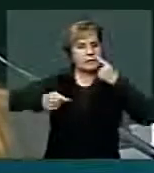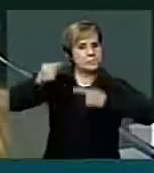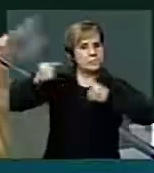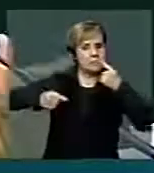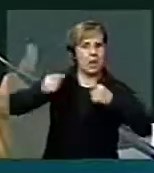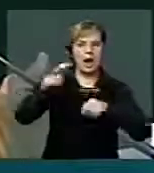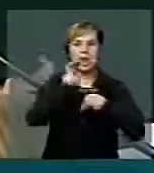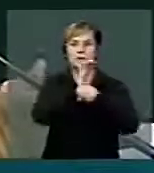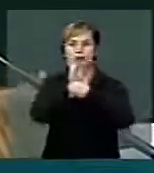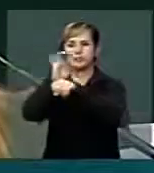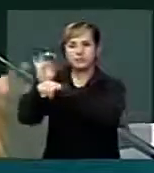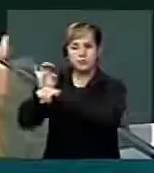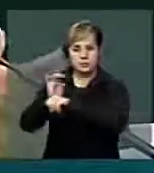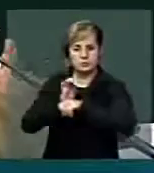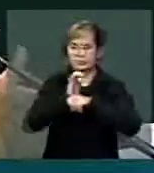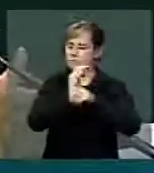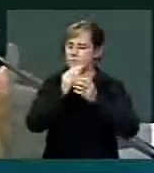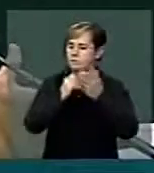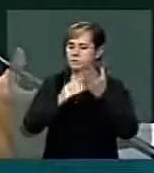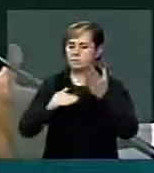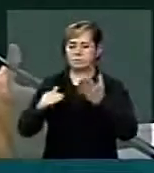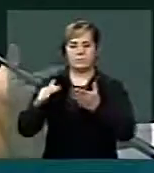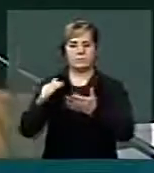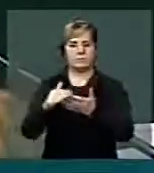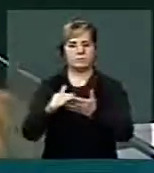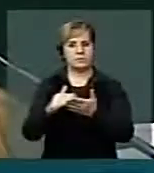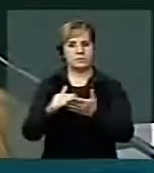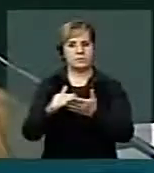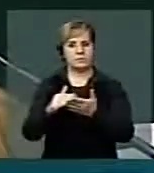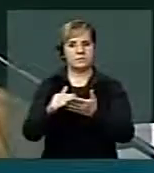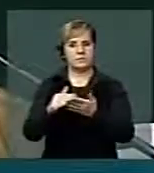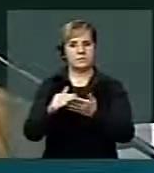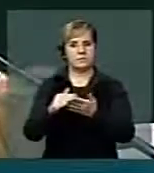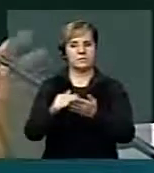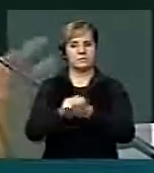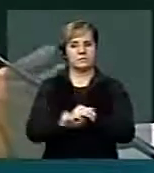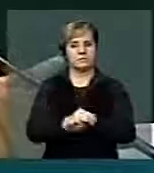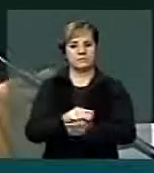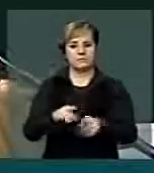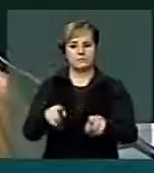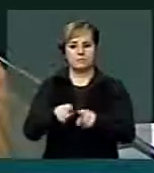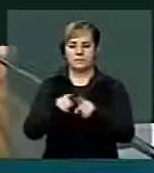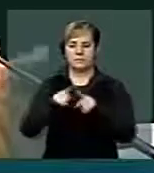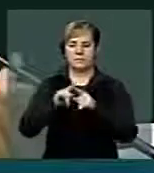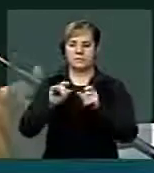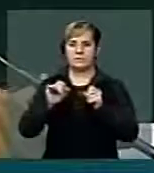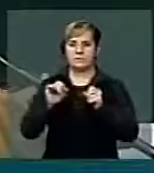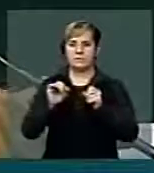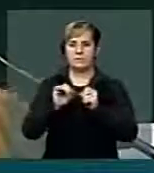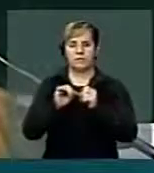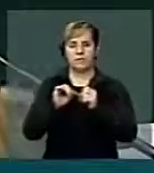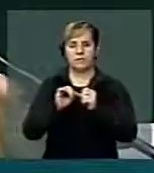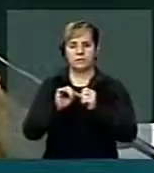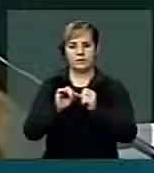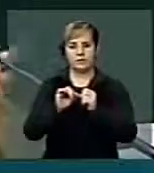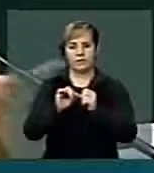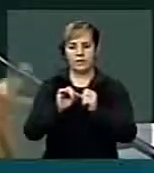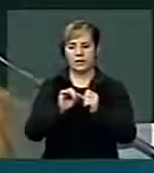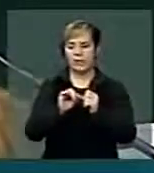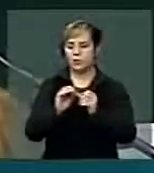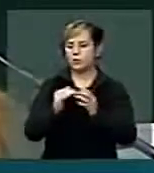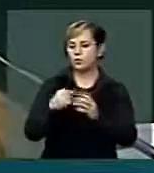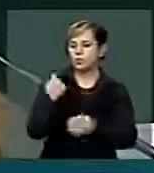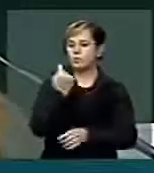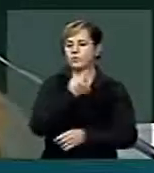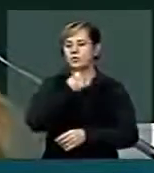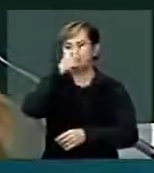estados, poder fazer com que os nossos prefeitos, os